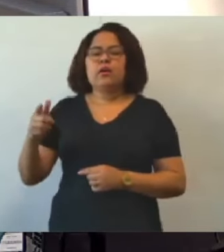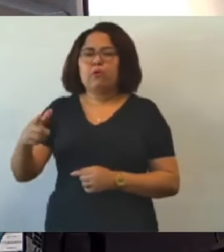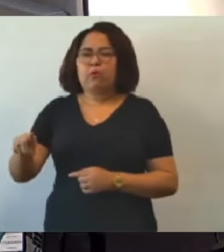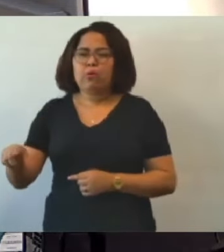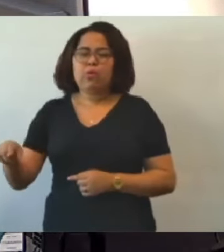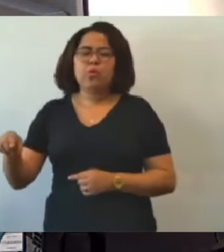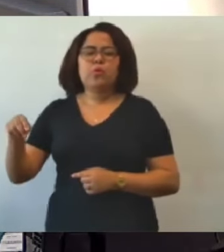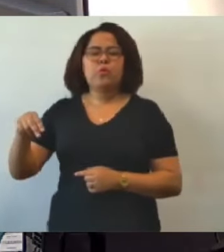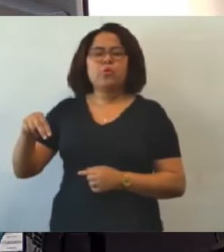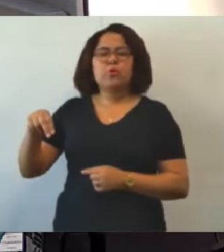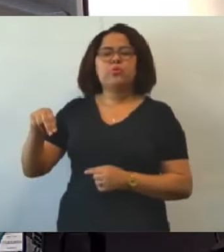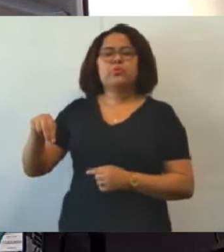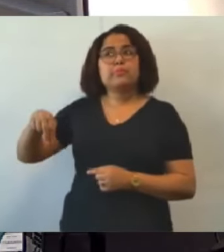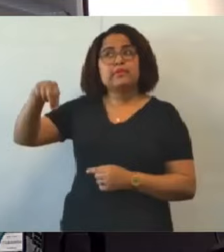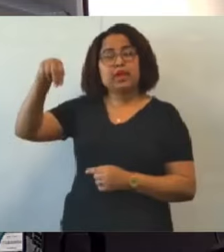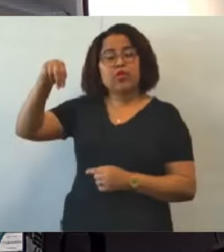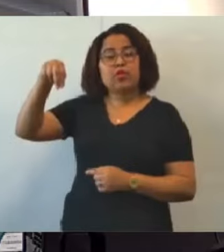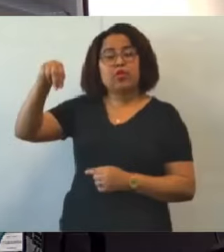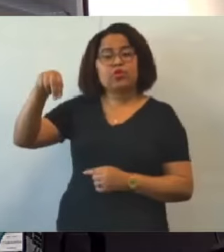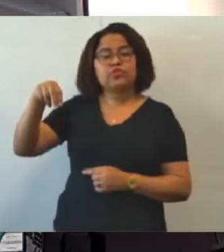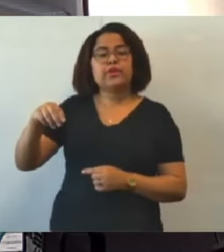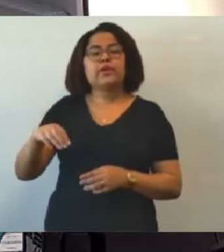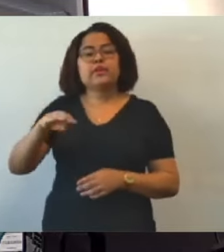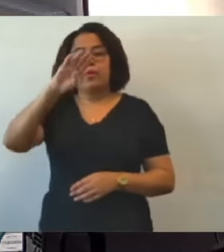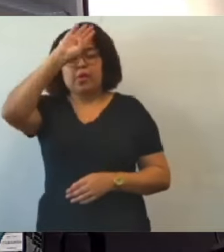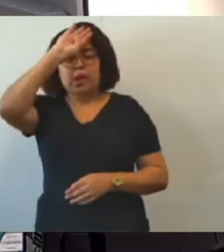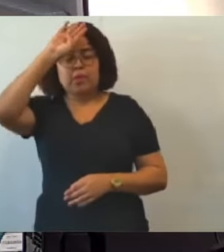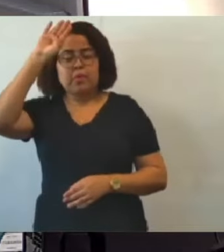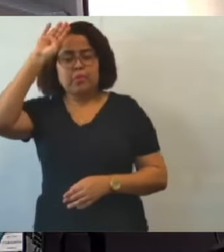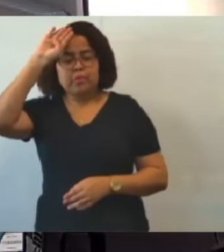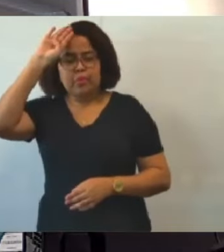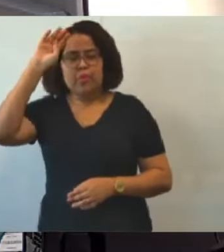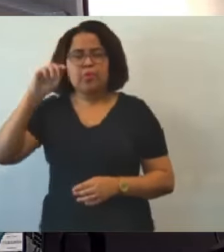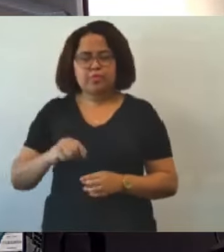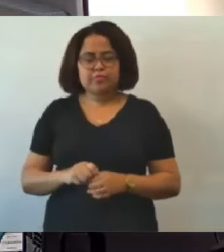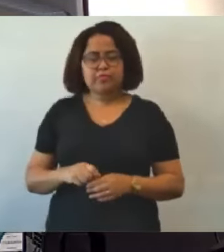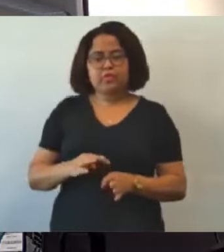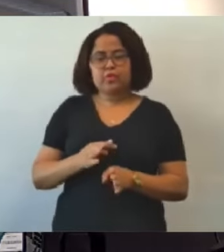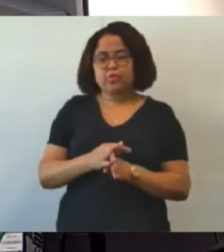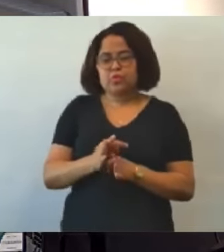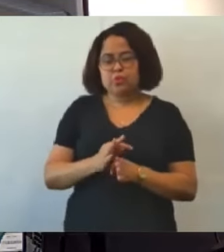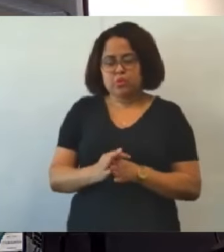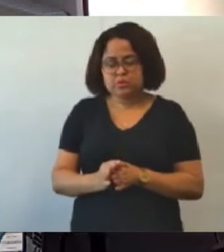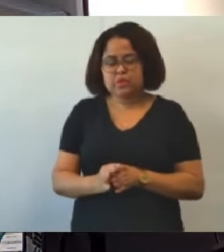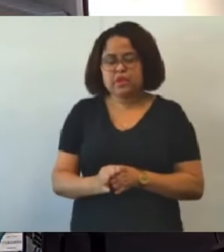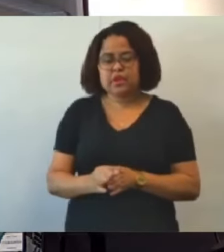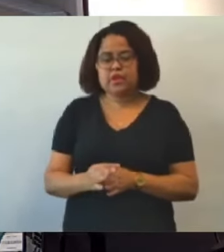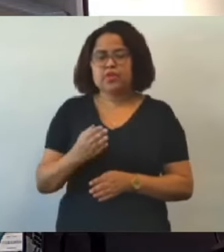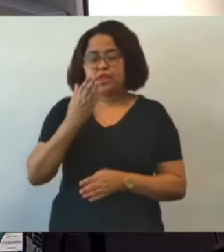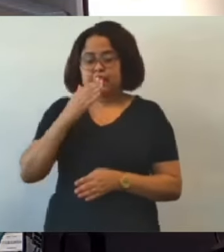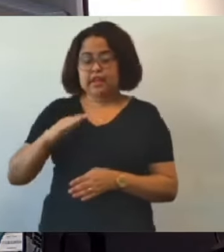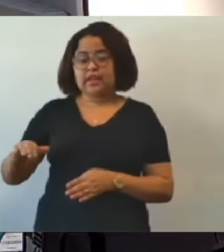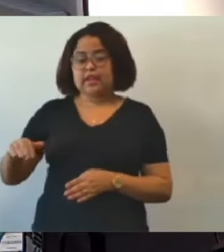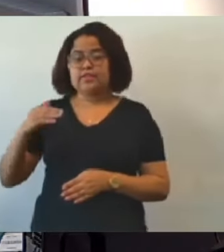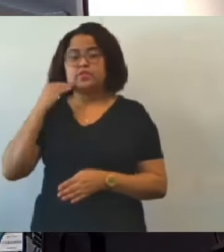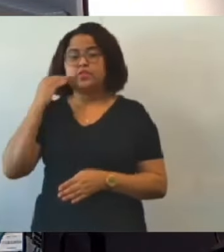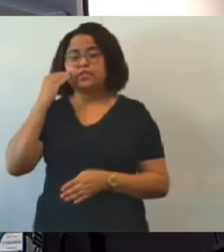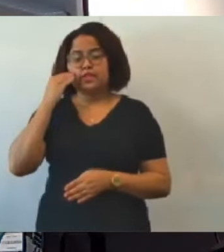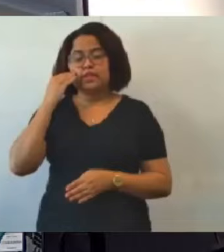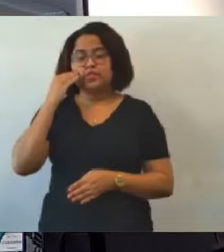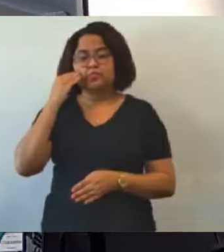Andrade, que esteve na Campulha, no Conselho Municipal da Criança e Adolescente, também ele elaborou o estudo técnico.